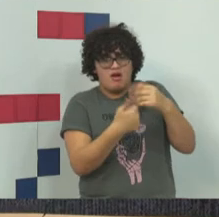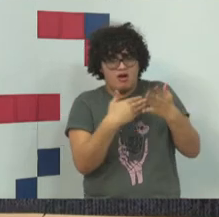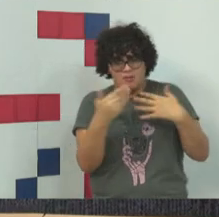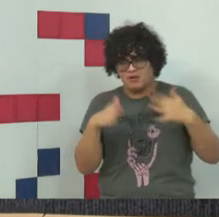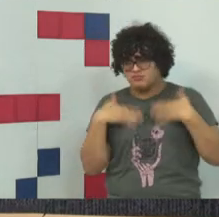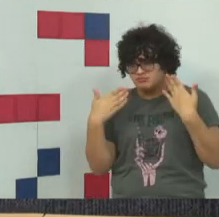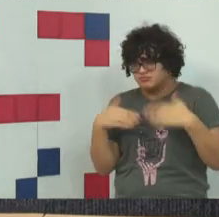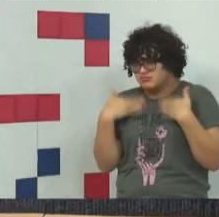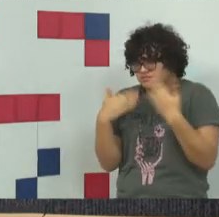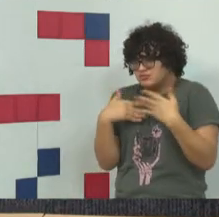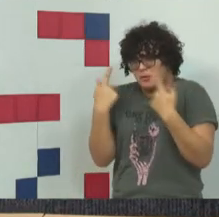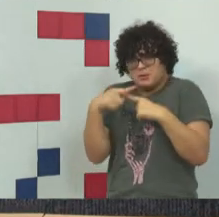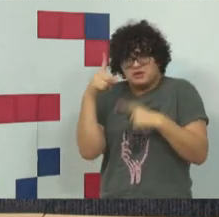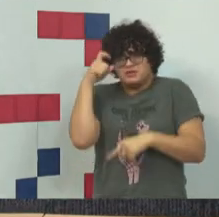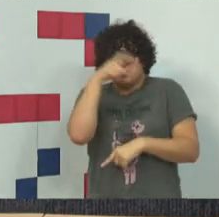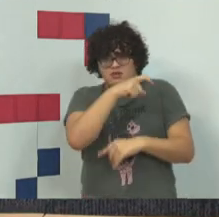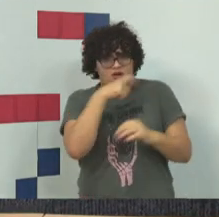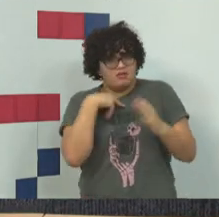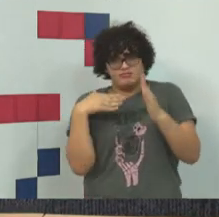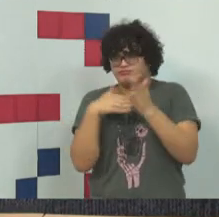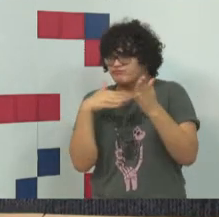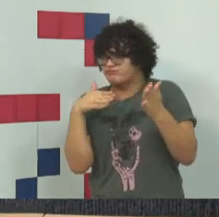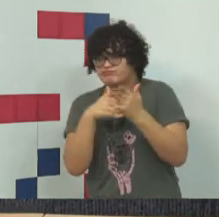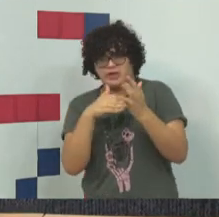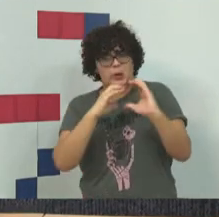com essa grande dificuldade de punir,